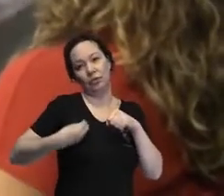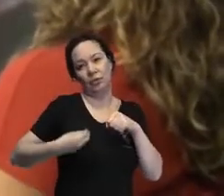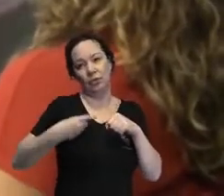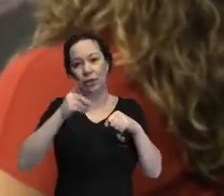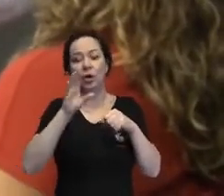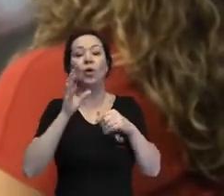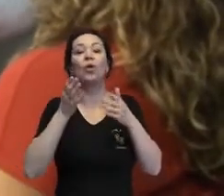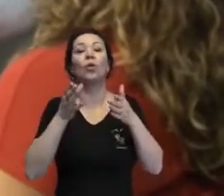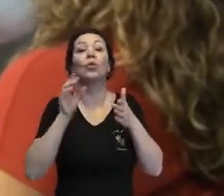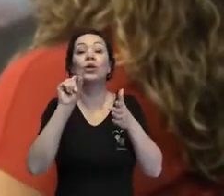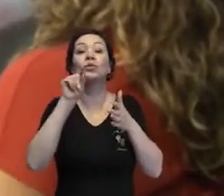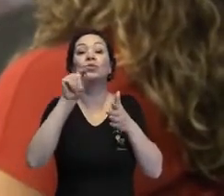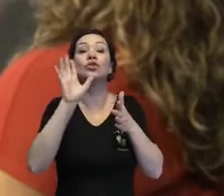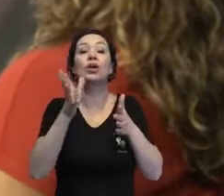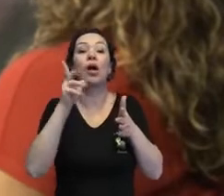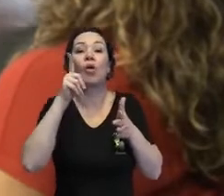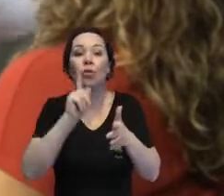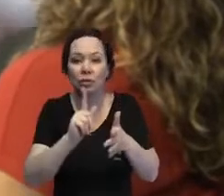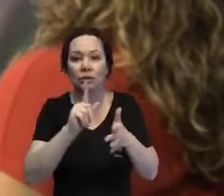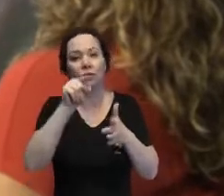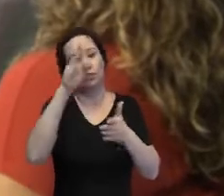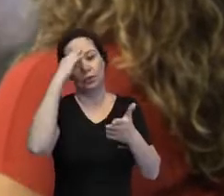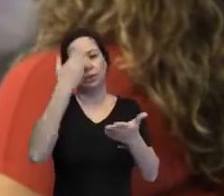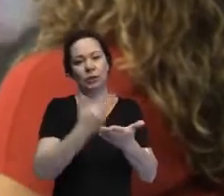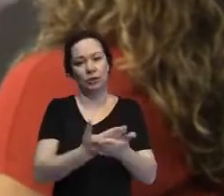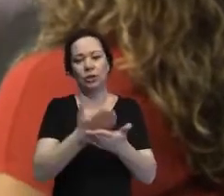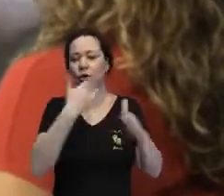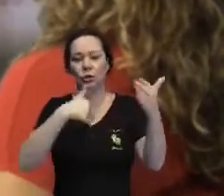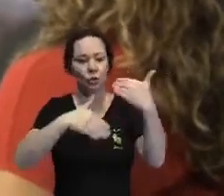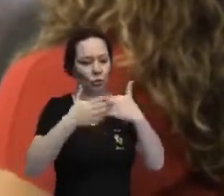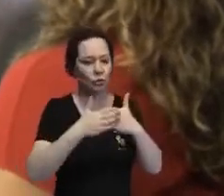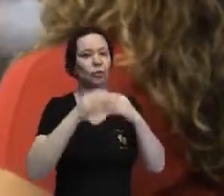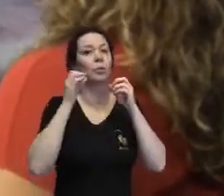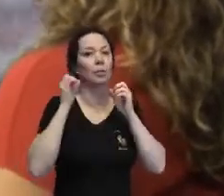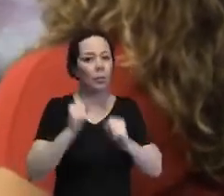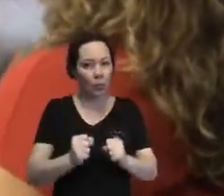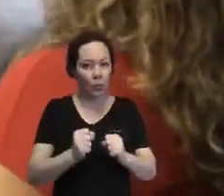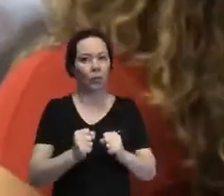vocês chegaram, e acreditem que todos nós podemos e merecemos um mundo muito melhor. Obrigado.